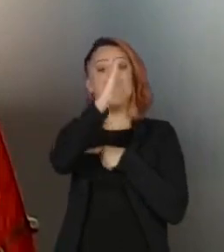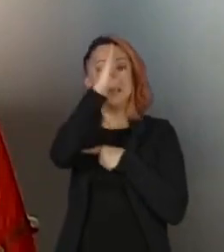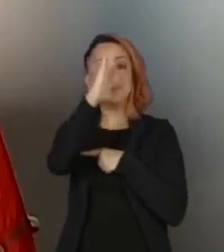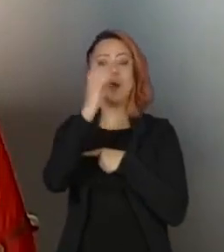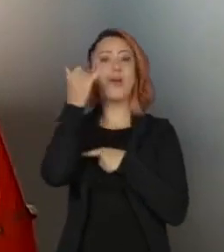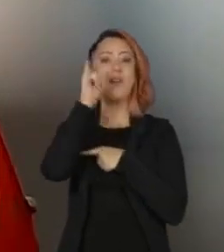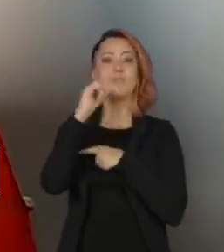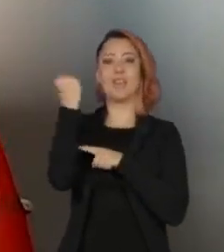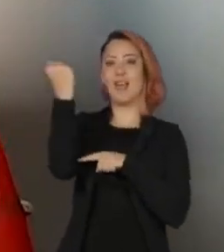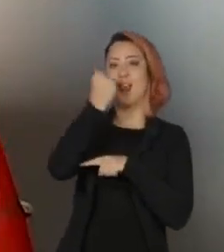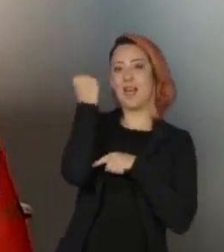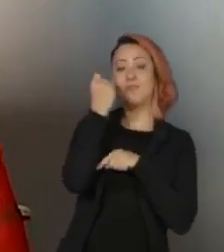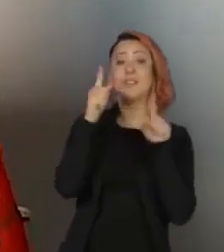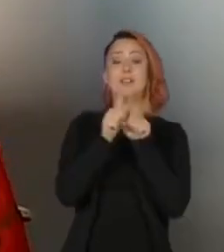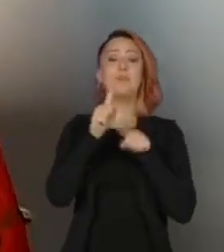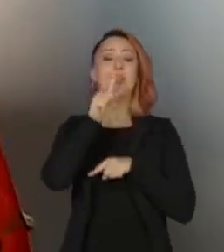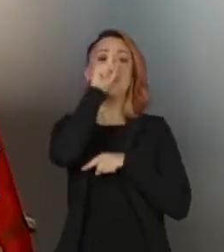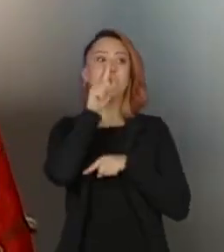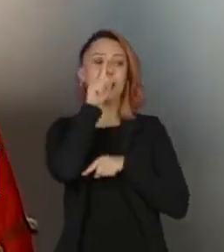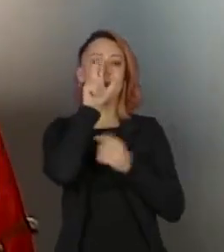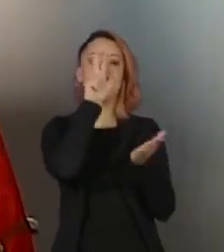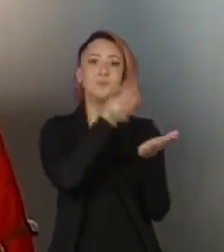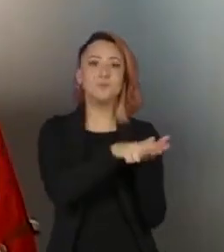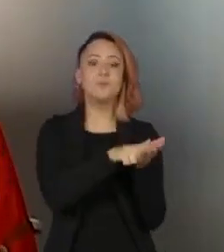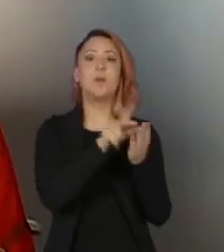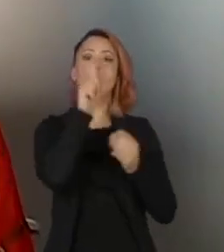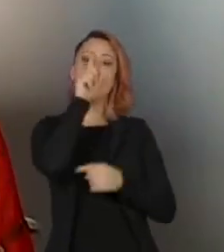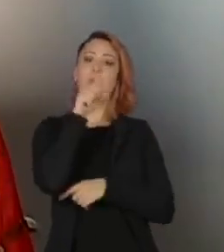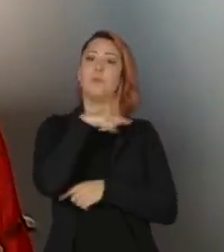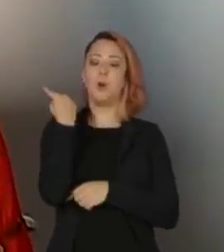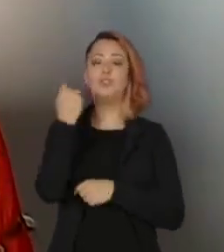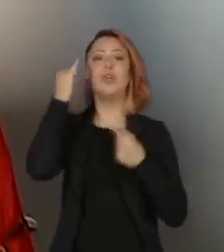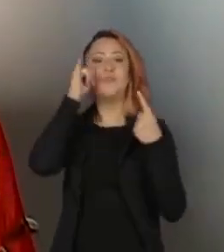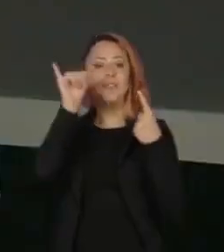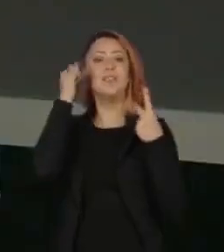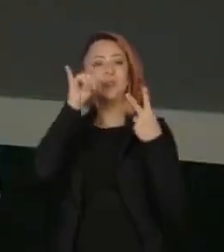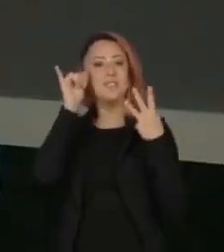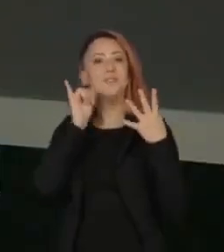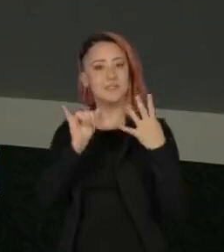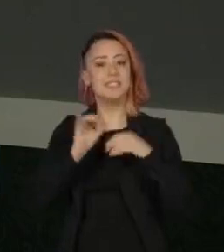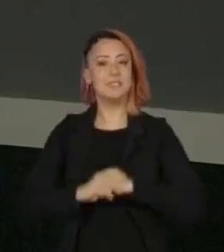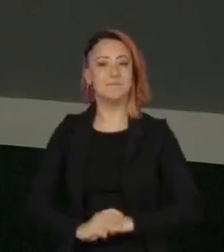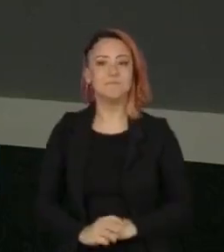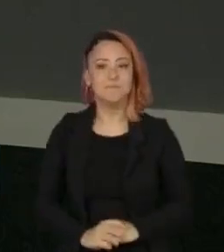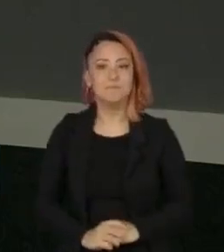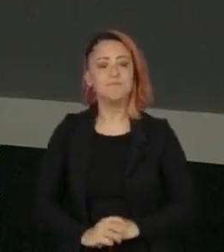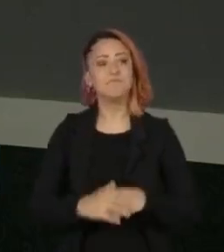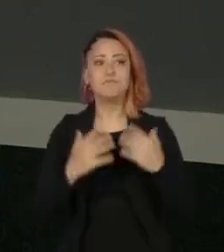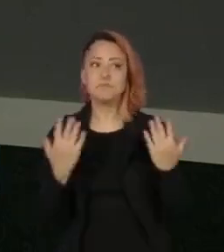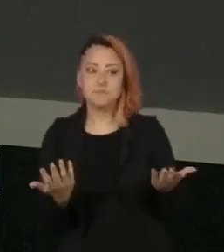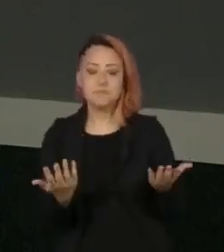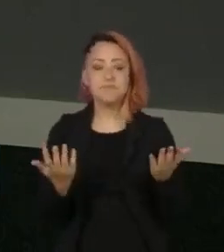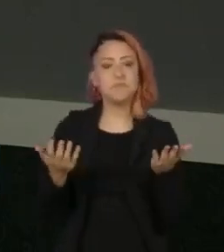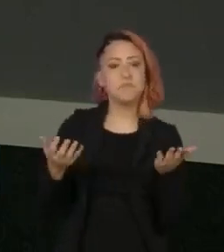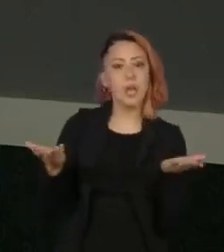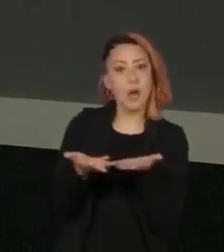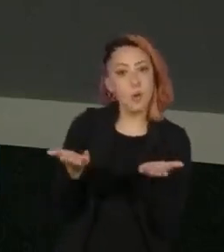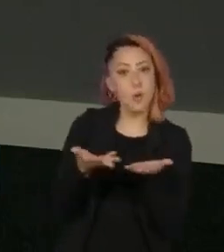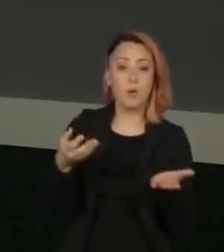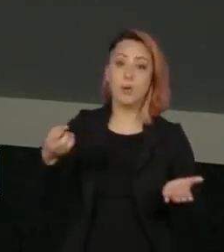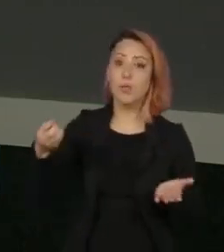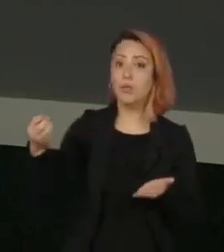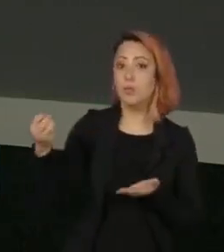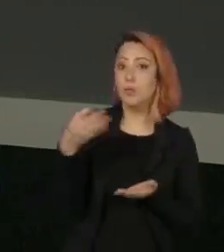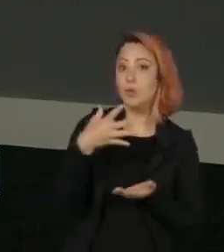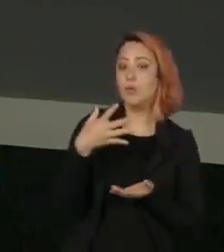e diminuir o risco de hospitalização e de morte por esta nova variante. E com as novas subvariantes